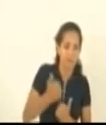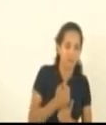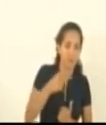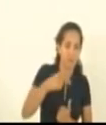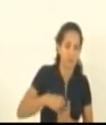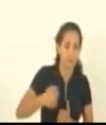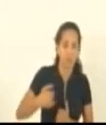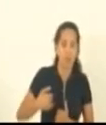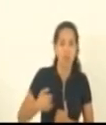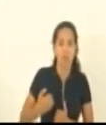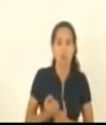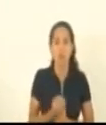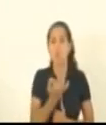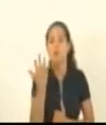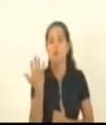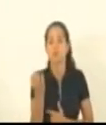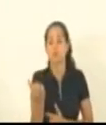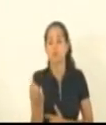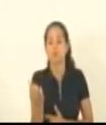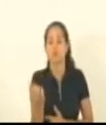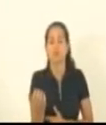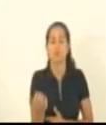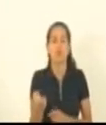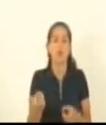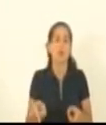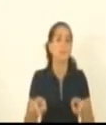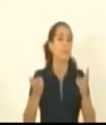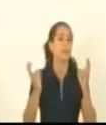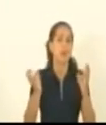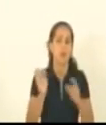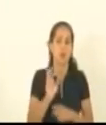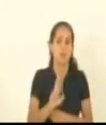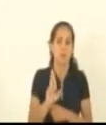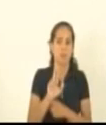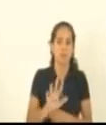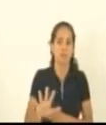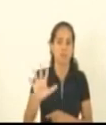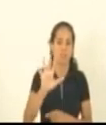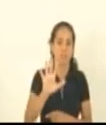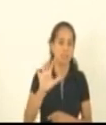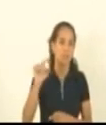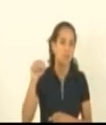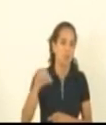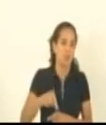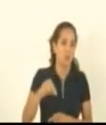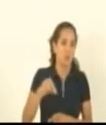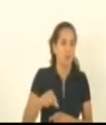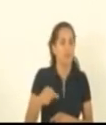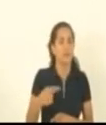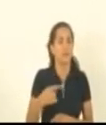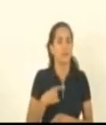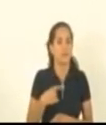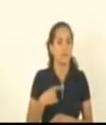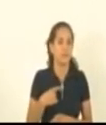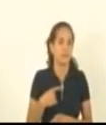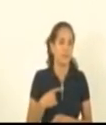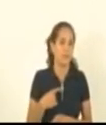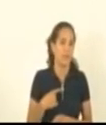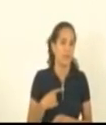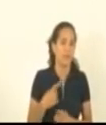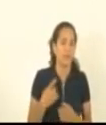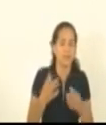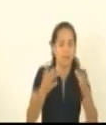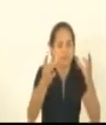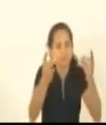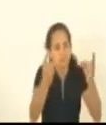como que a Procuradoria Geral se destaca se esmera esmiúça